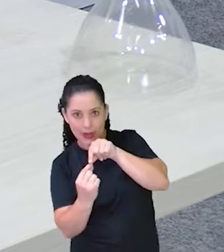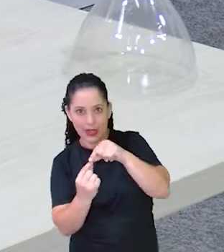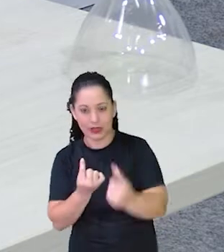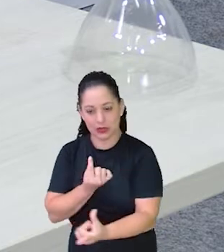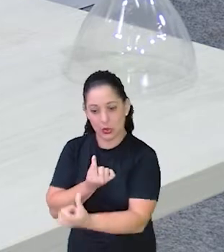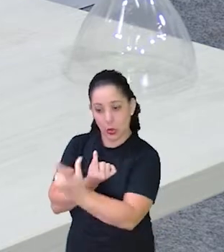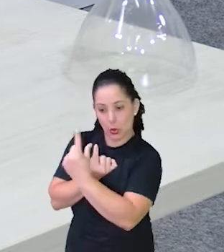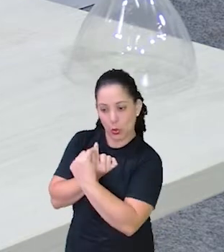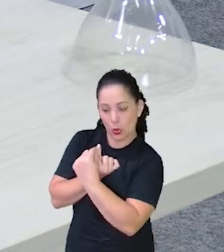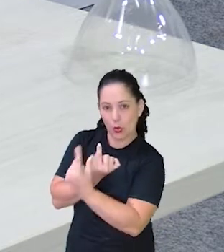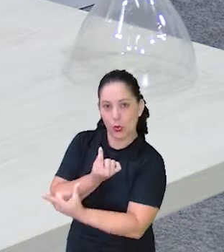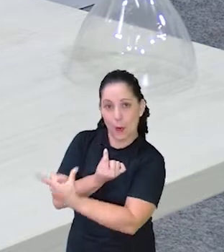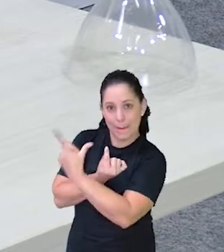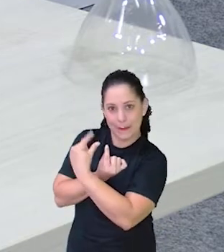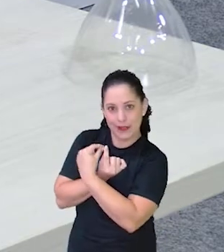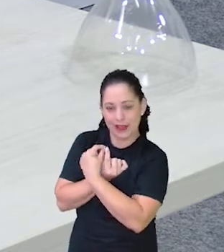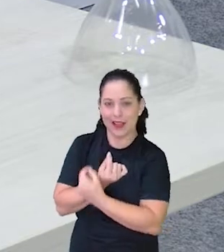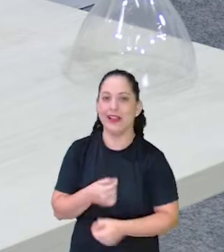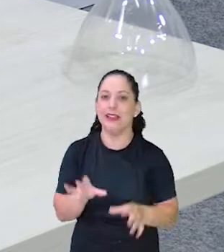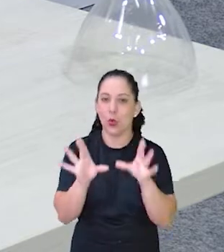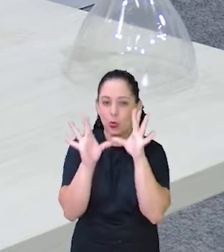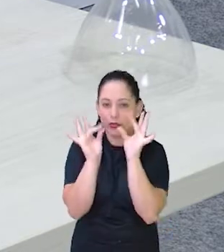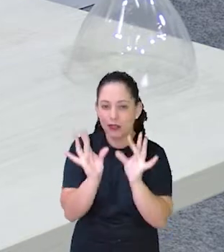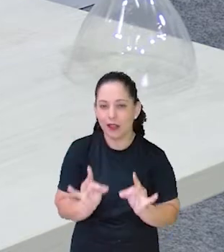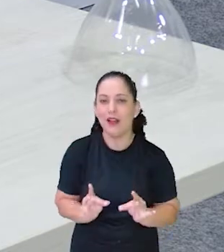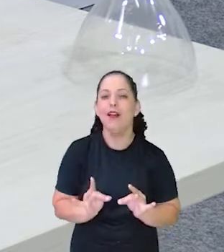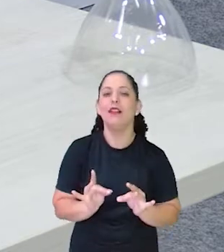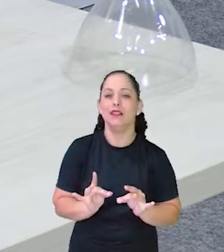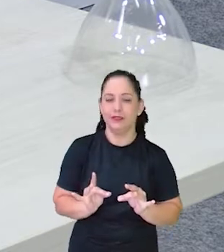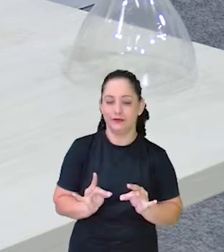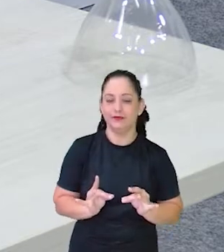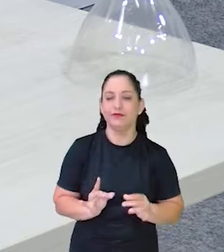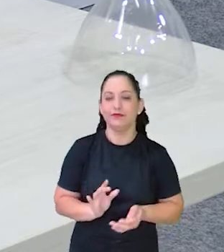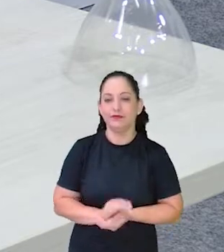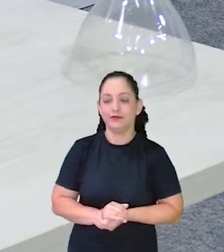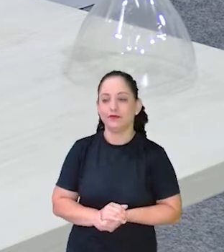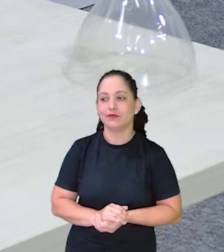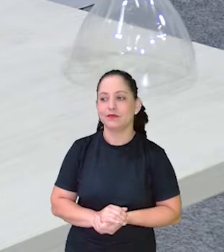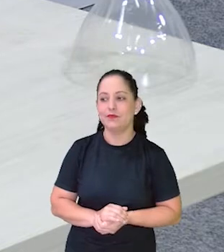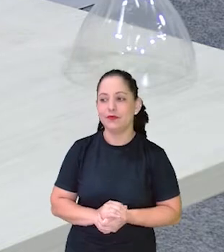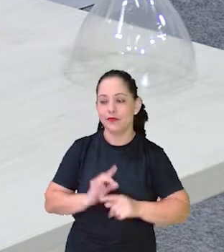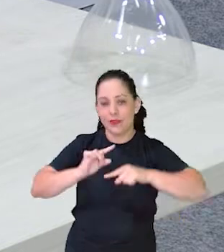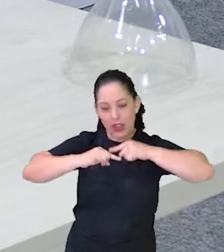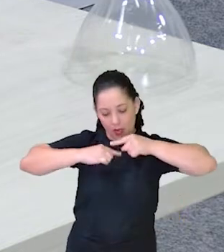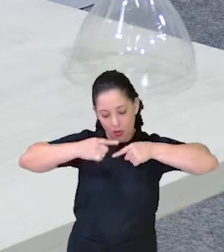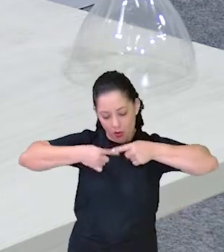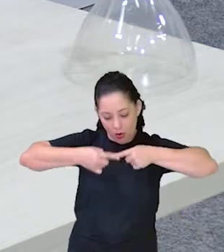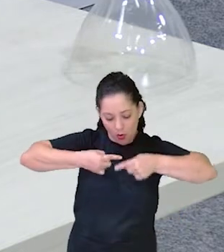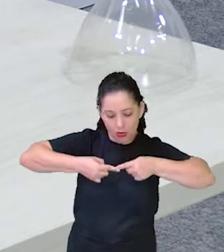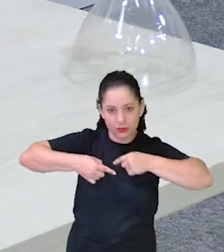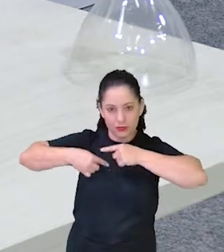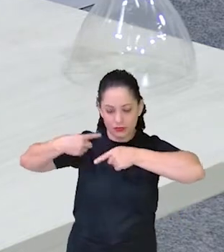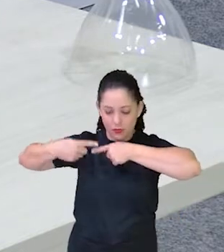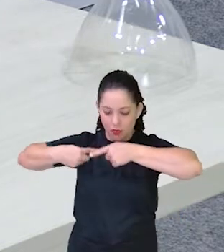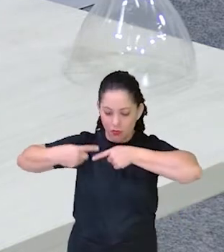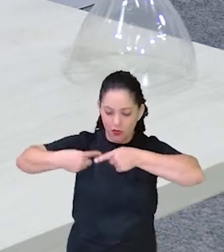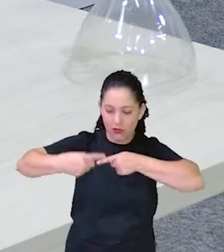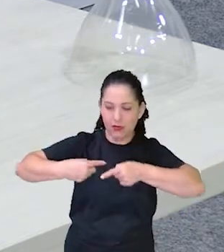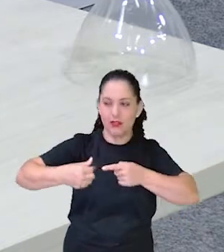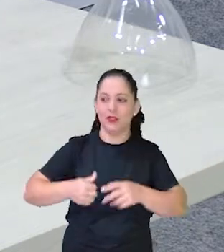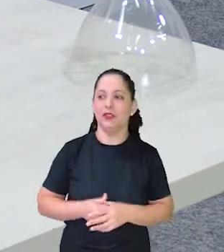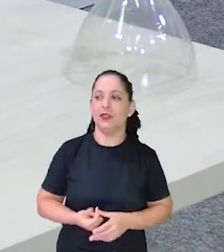Da cesta Certo? Então eu vou enrolando Até aqui A base do corte Enrolei uma